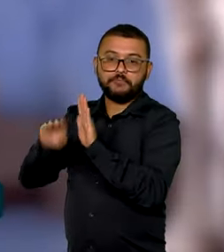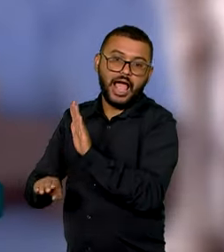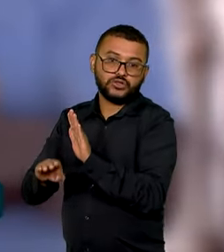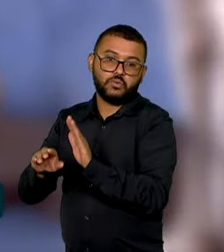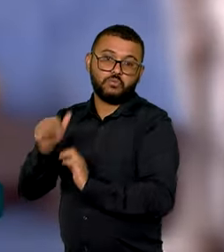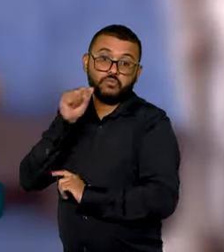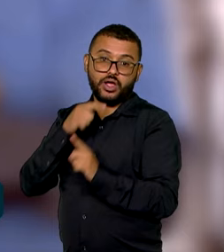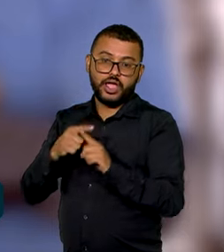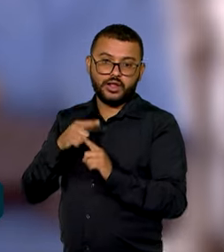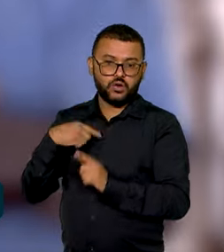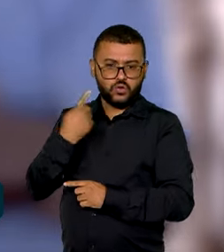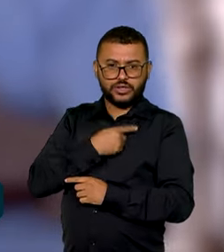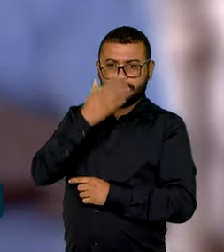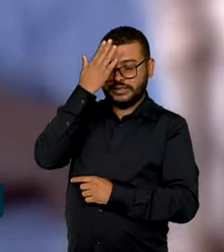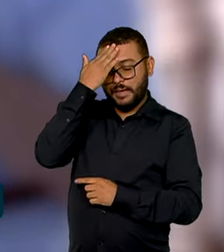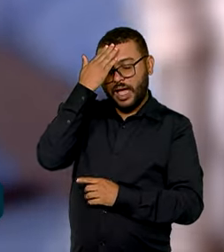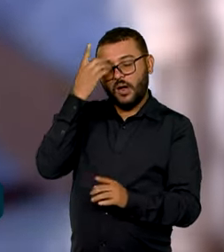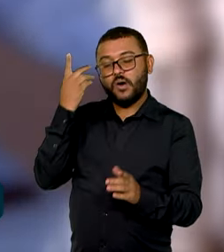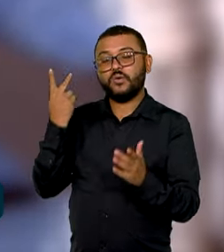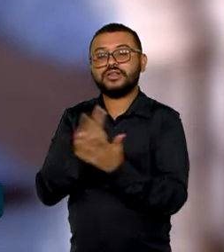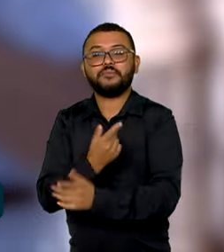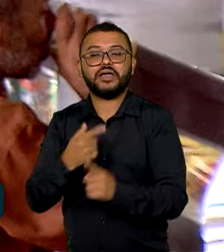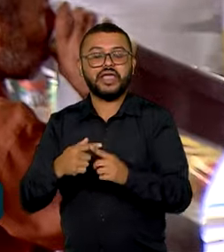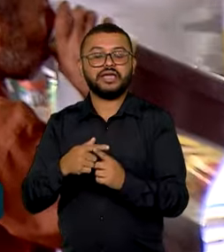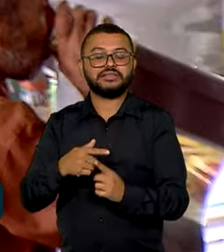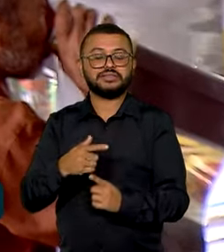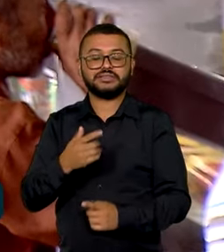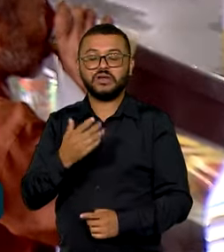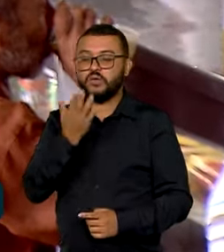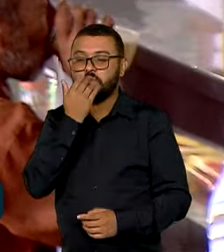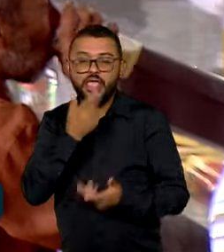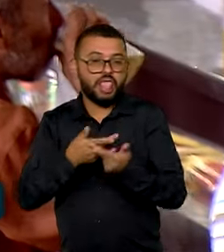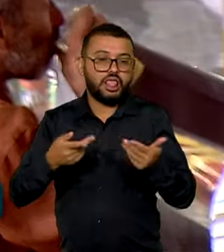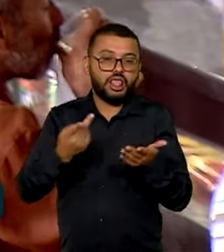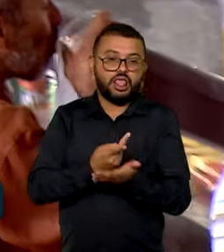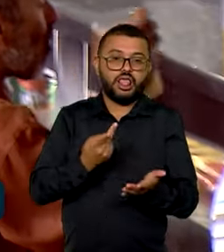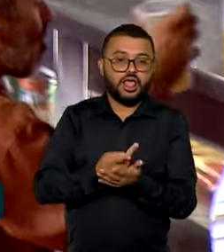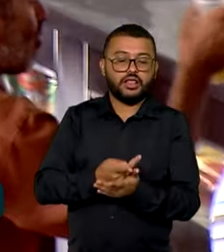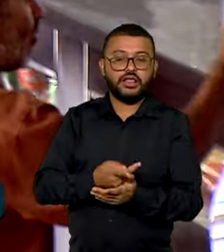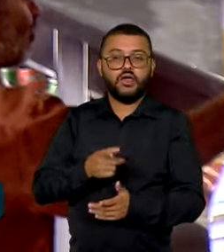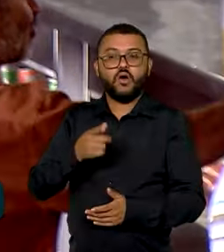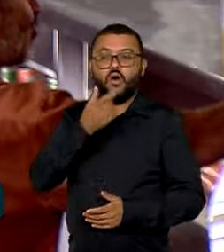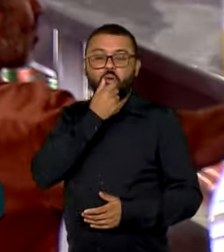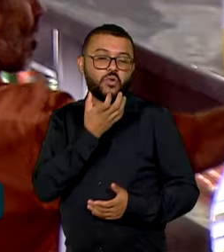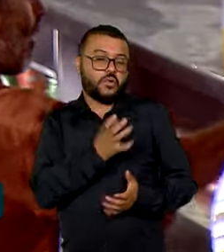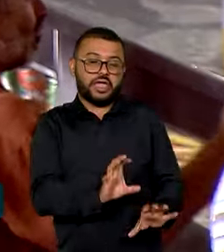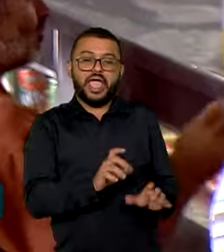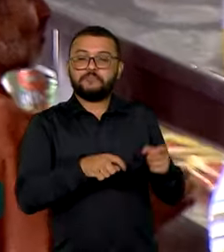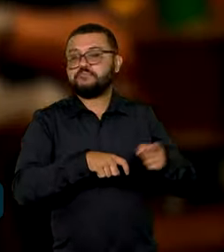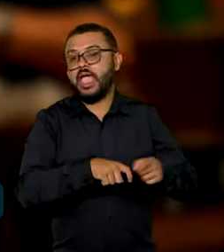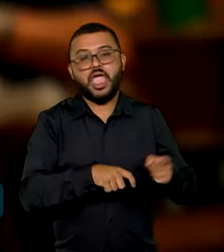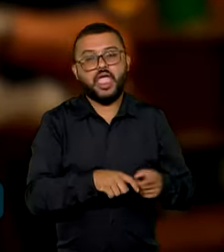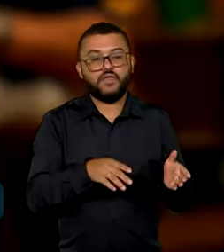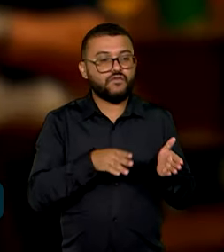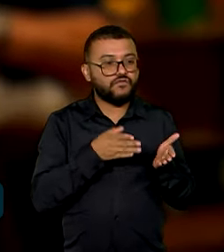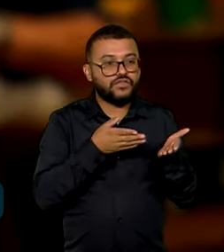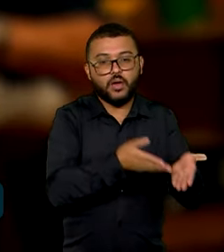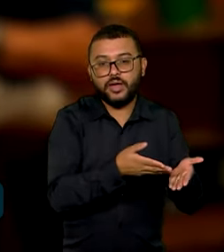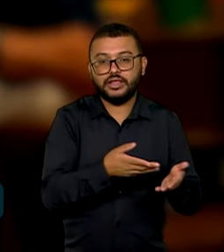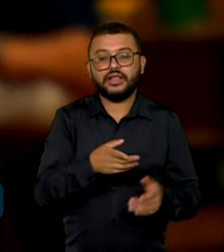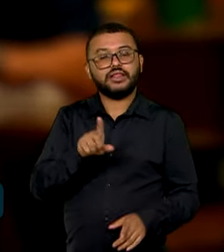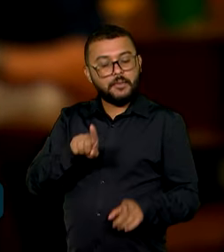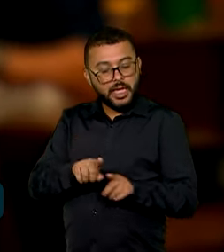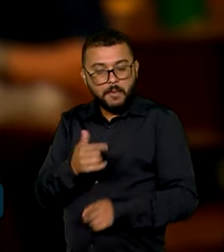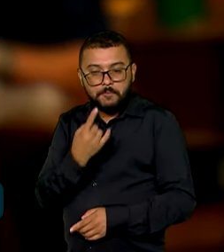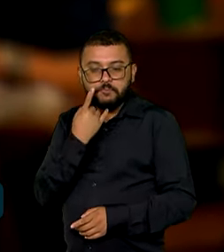Essa situação é devido aos maus hábitos. Além de deixarem de ir ao médico com frequência, abusar de